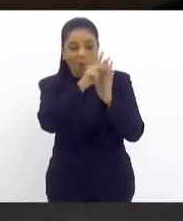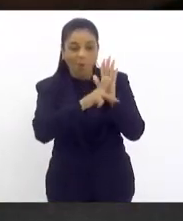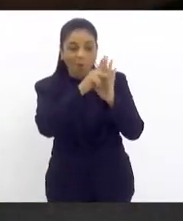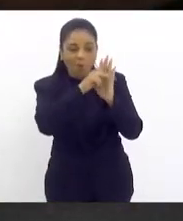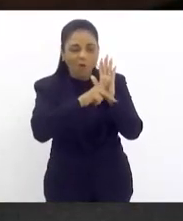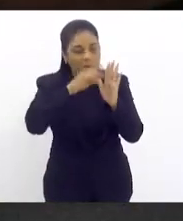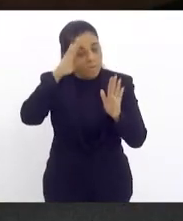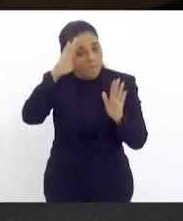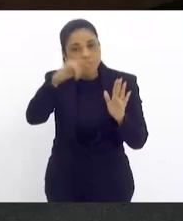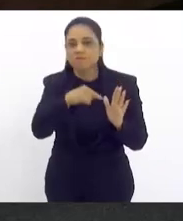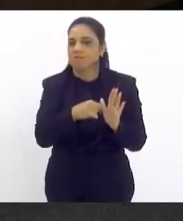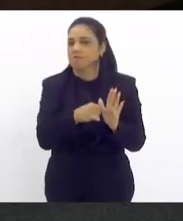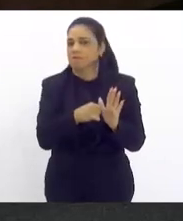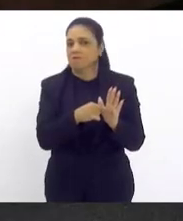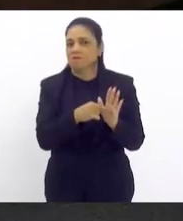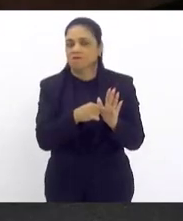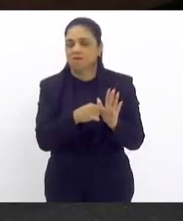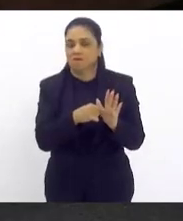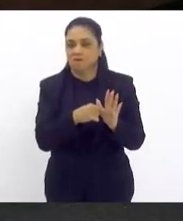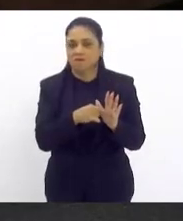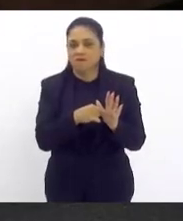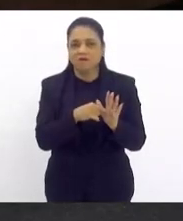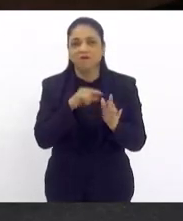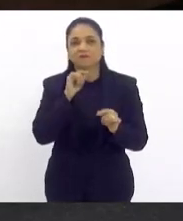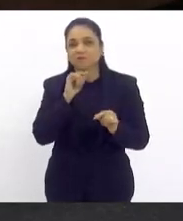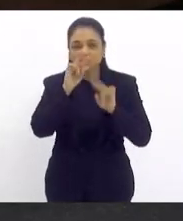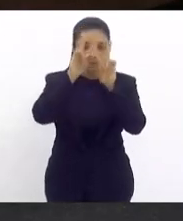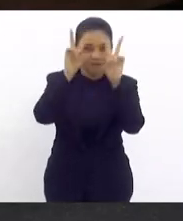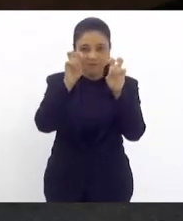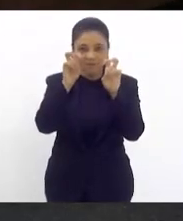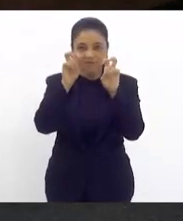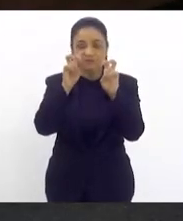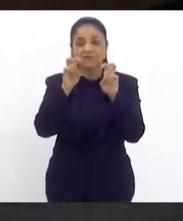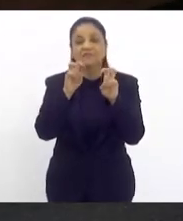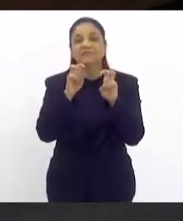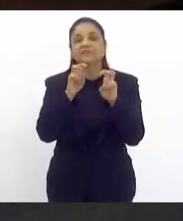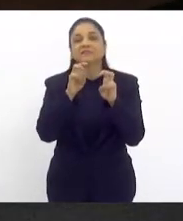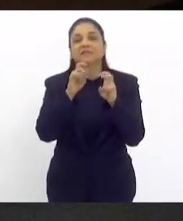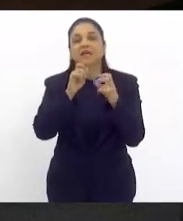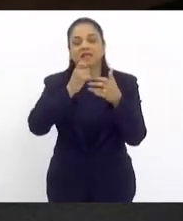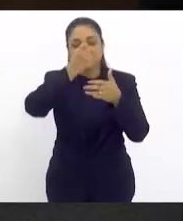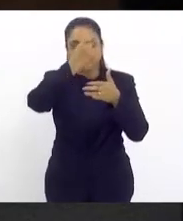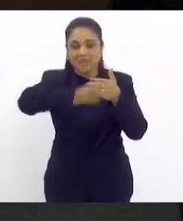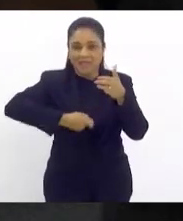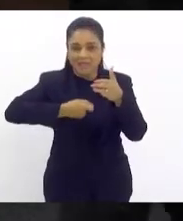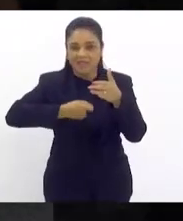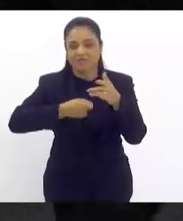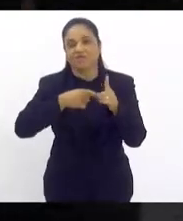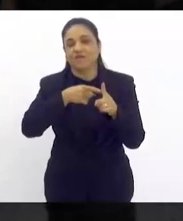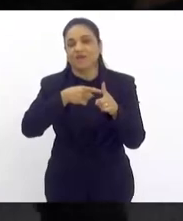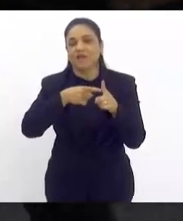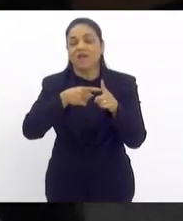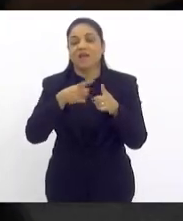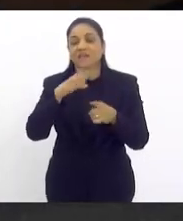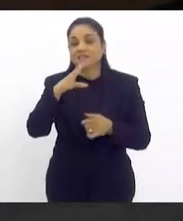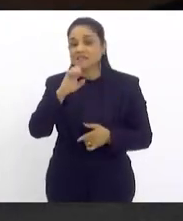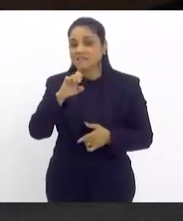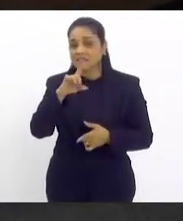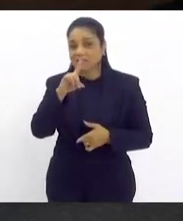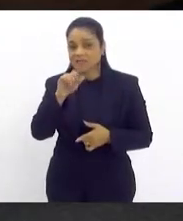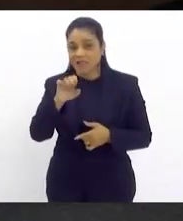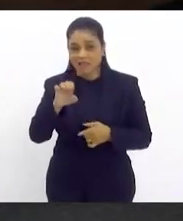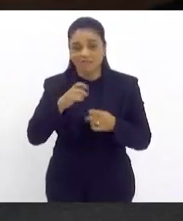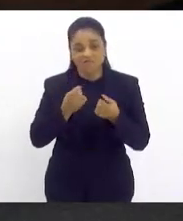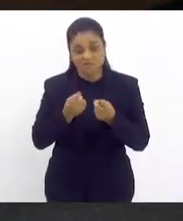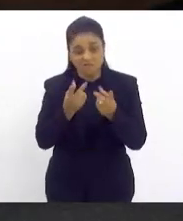fundamental que se trata da questão da tarifa social. A CEDAI foi vendida, as empresas que ganharam a